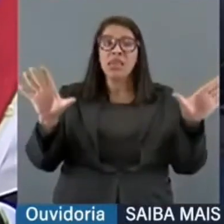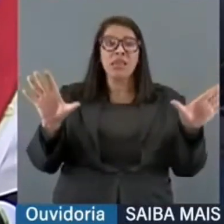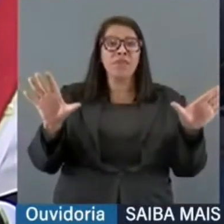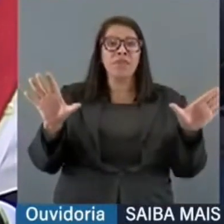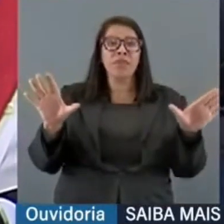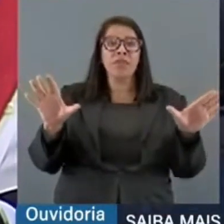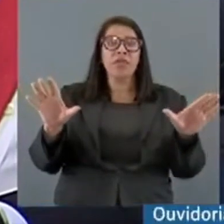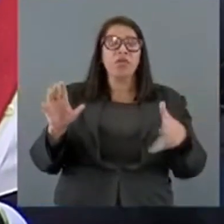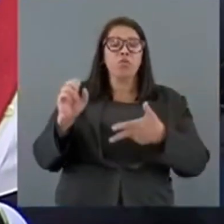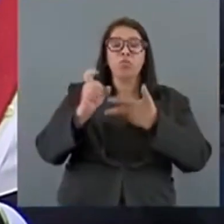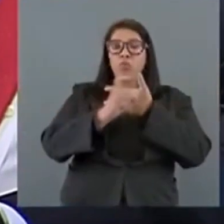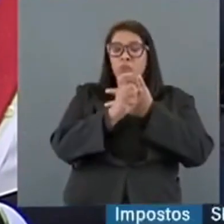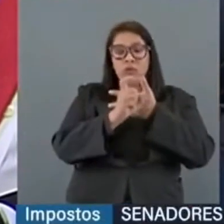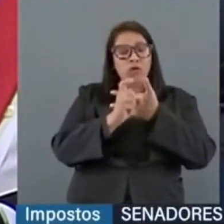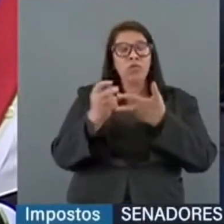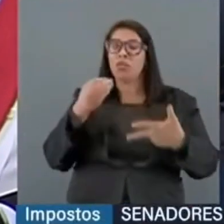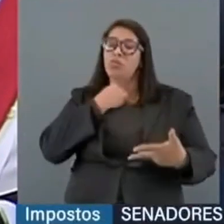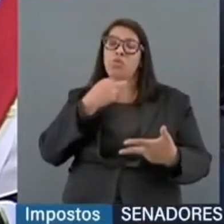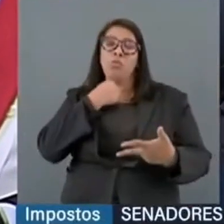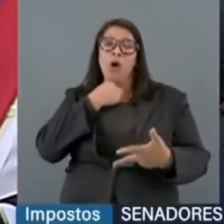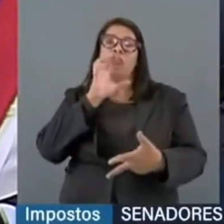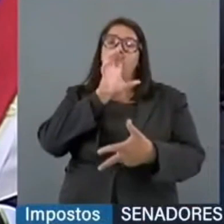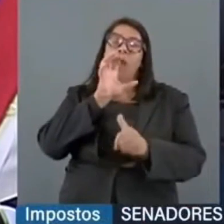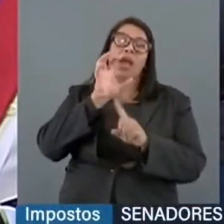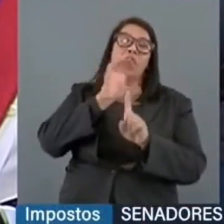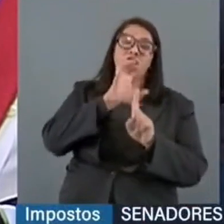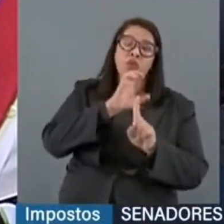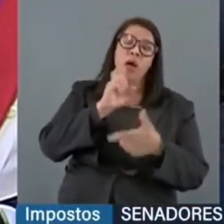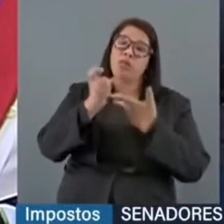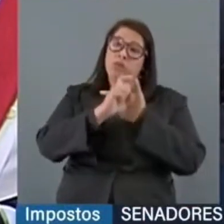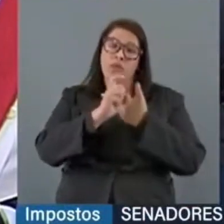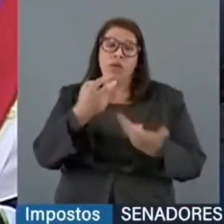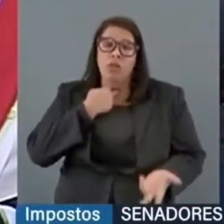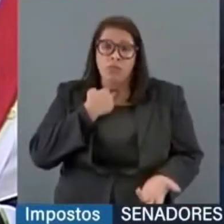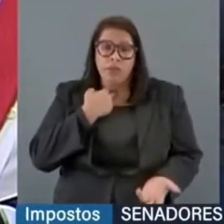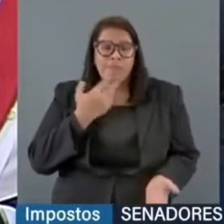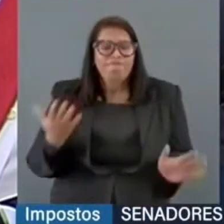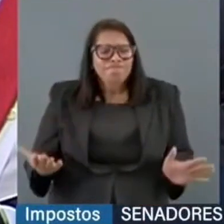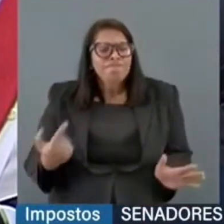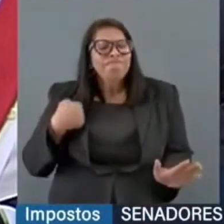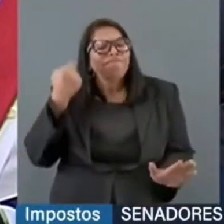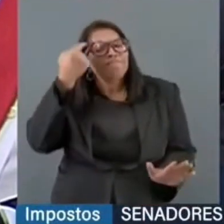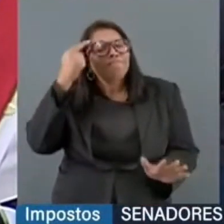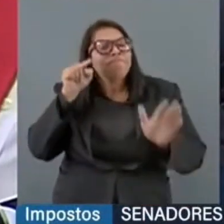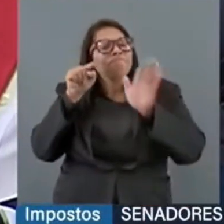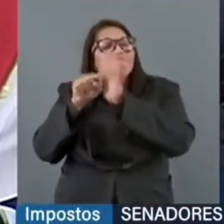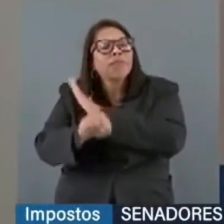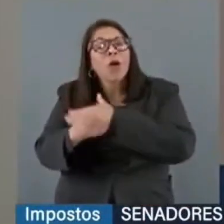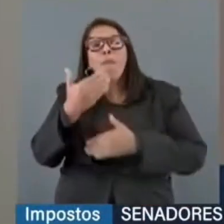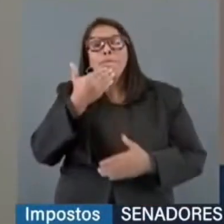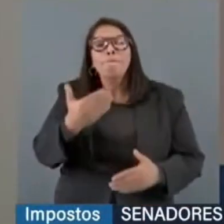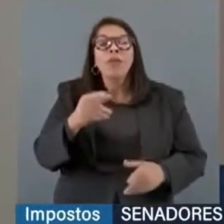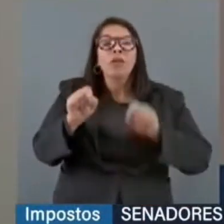independente do Poder Executivo. Nessa linha, a minha primeira indagação, Vossa Excelência, seria pedir